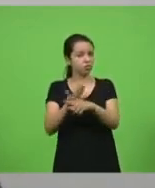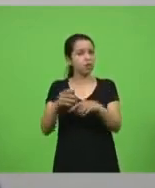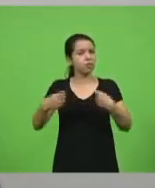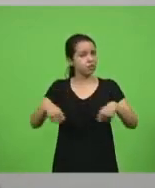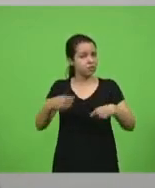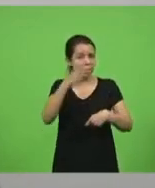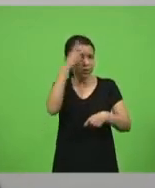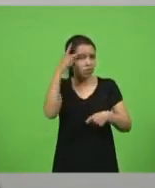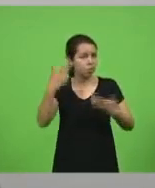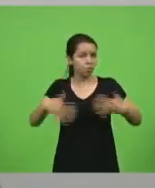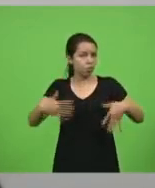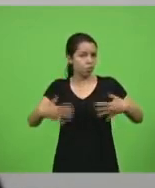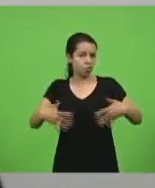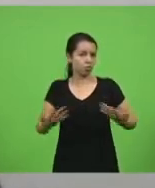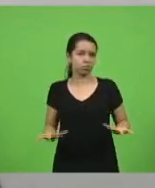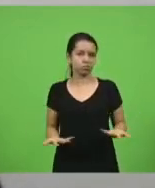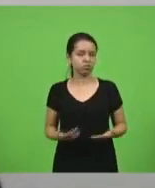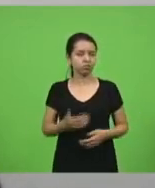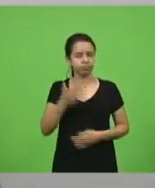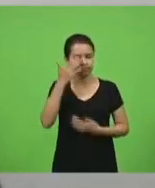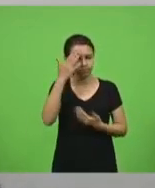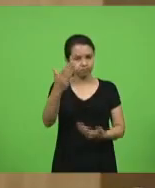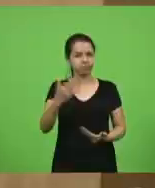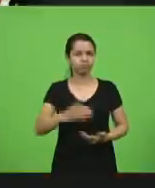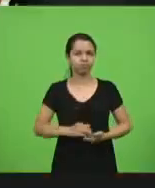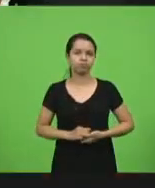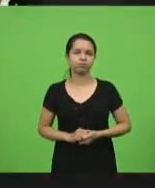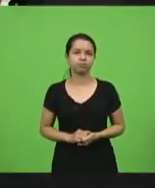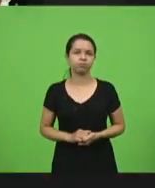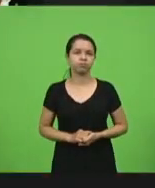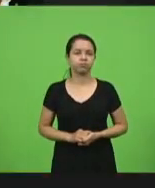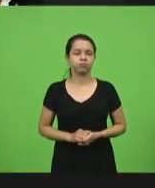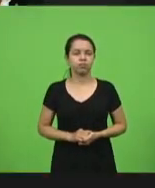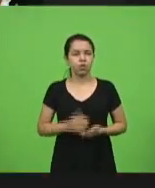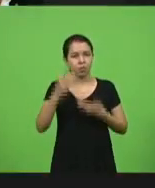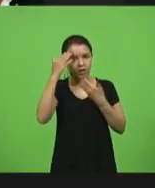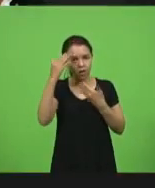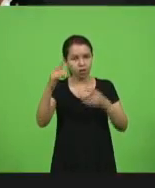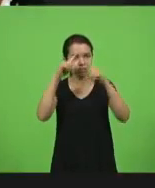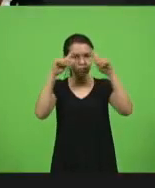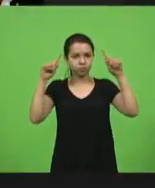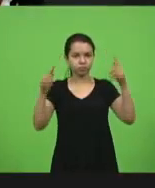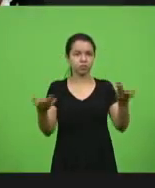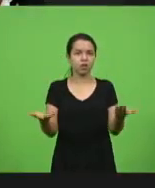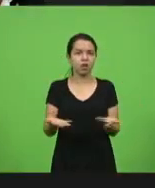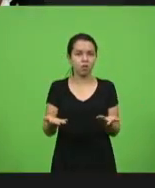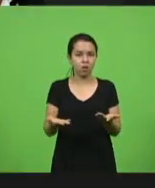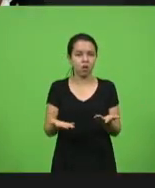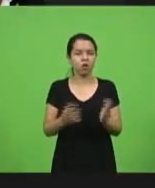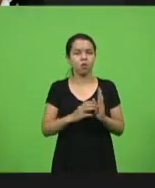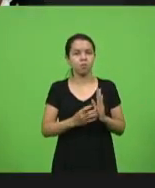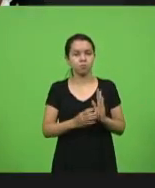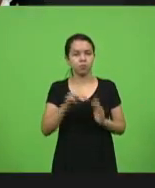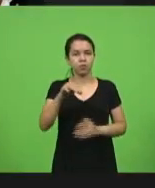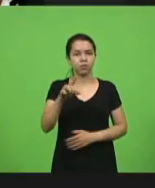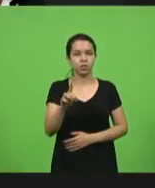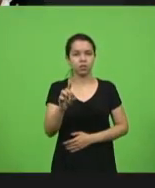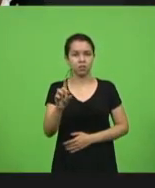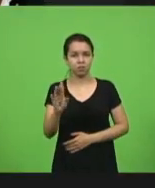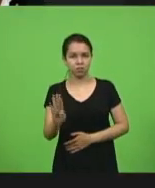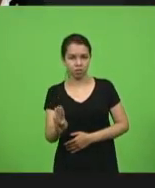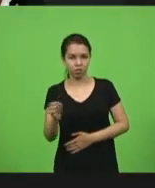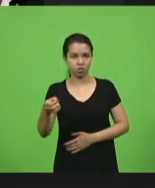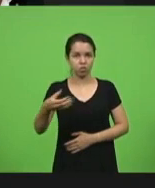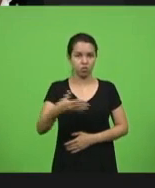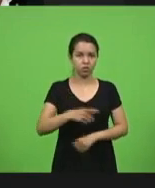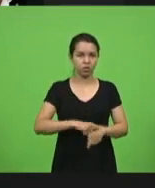nesse estado. Obrigado, Sr. Presidente. Obrigado, deputado Neodir Sareta, com a palavra agora o bloco MDB novo, pelo tempo